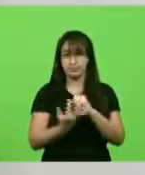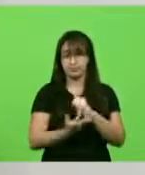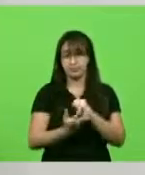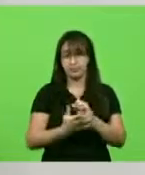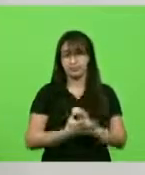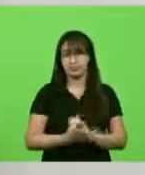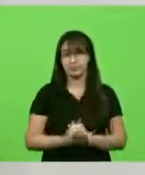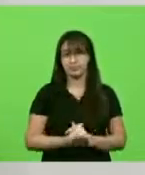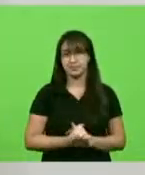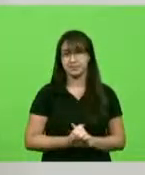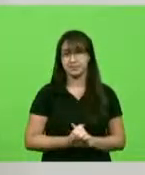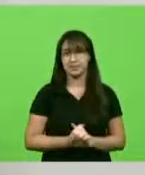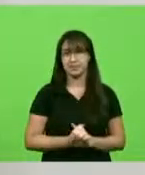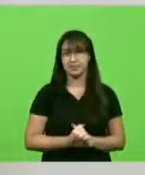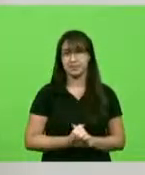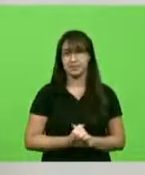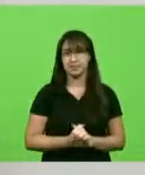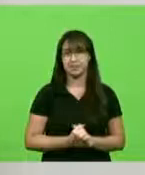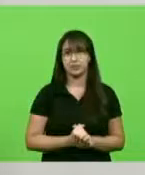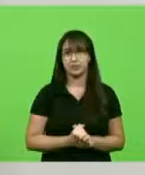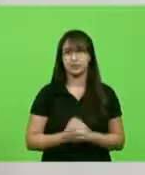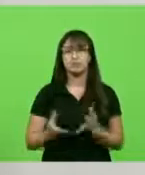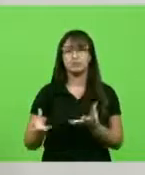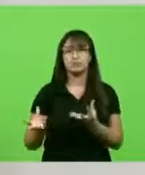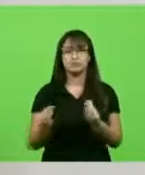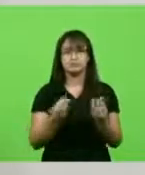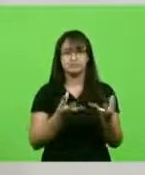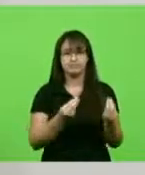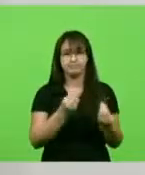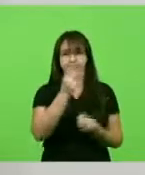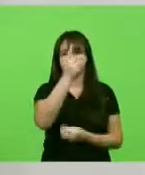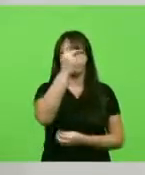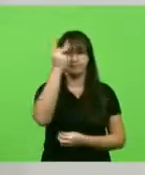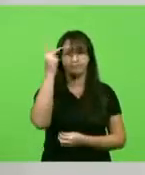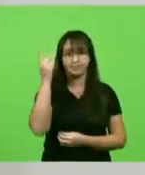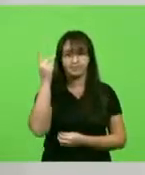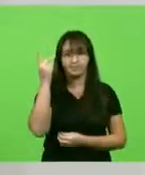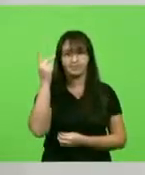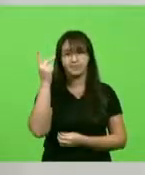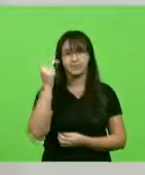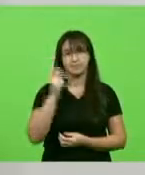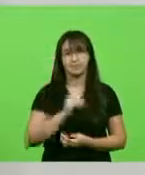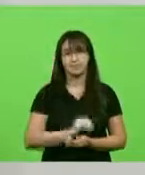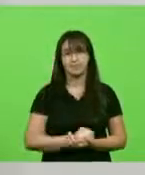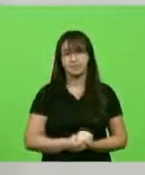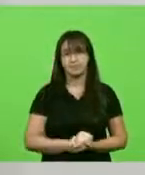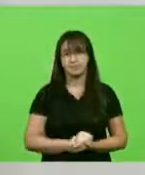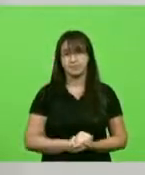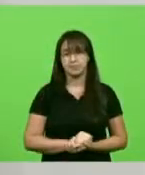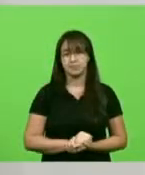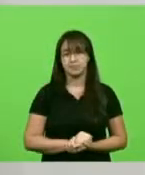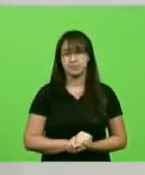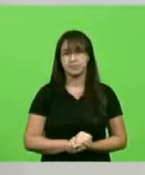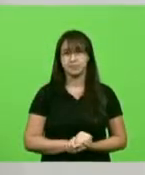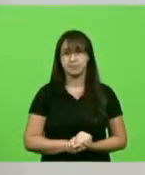Tantas e tantas pessoas que já foram